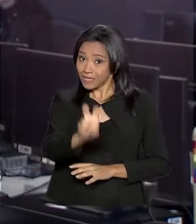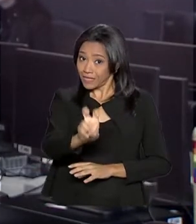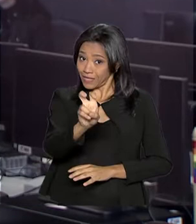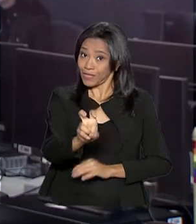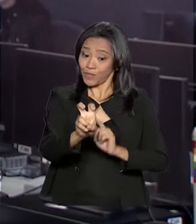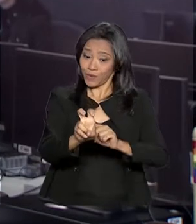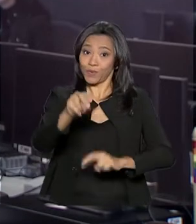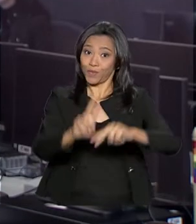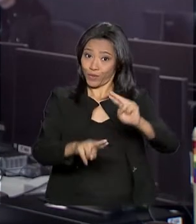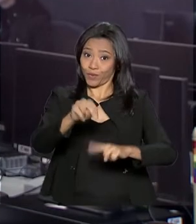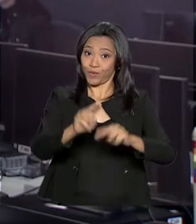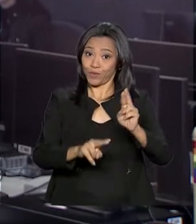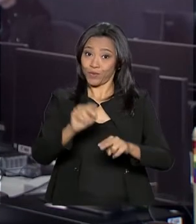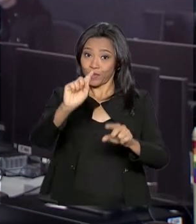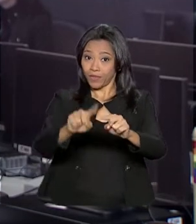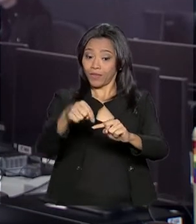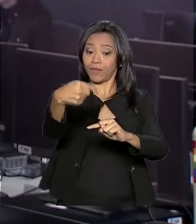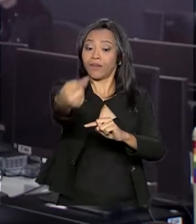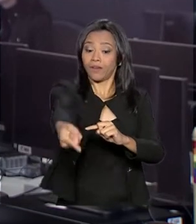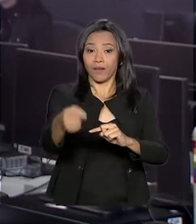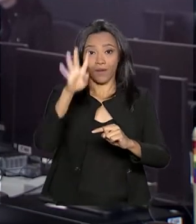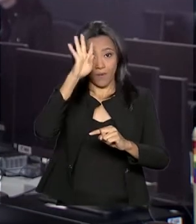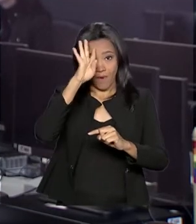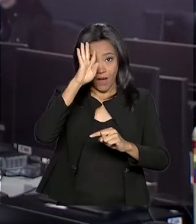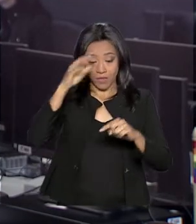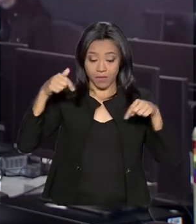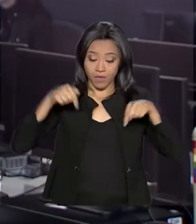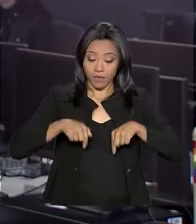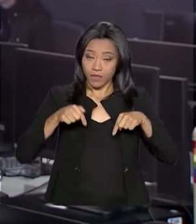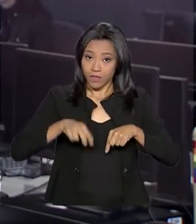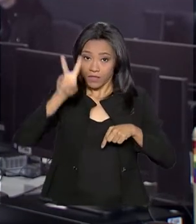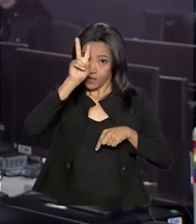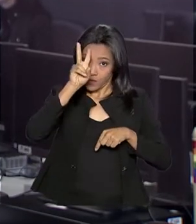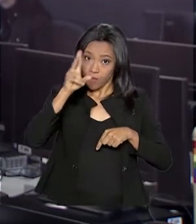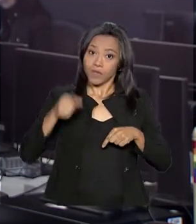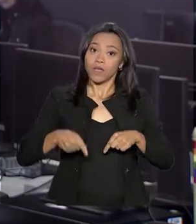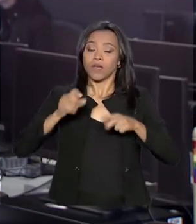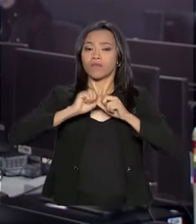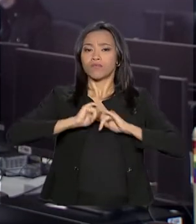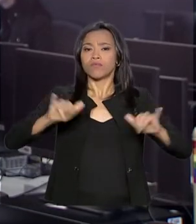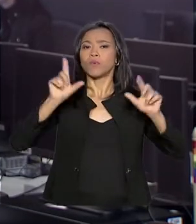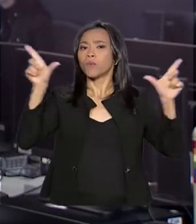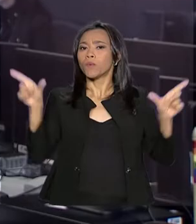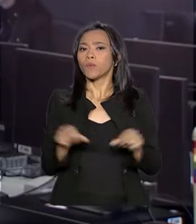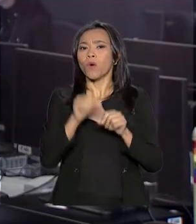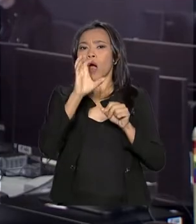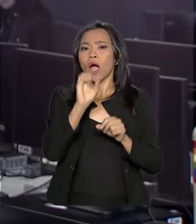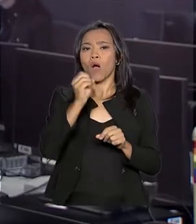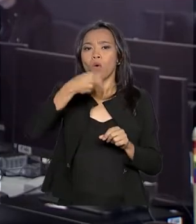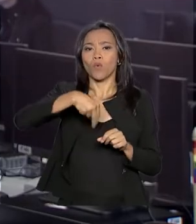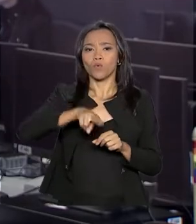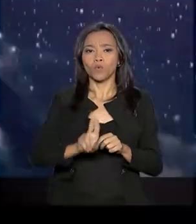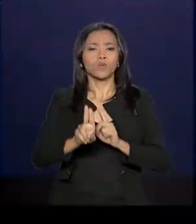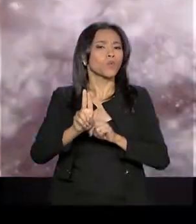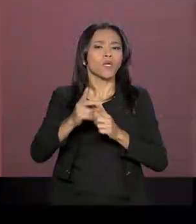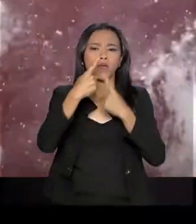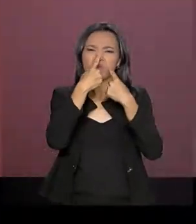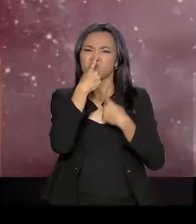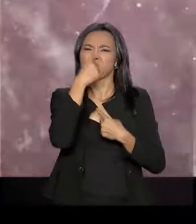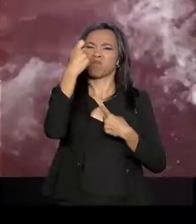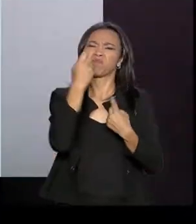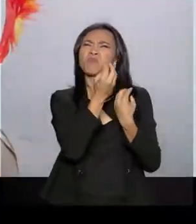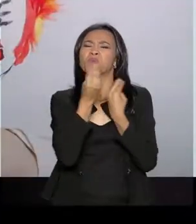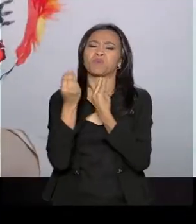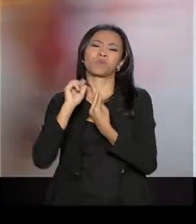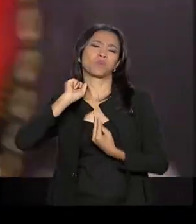quarta-feira, mas a semana toda será dedicada ao tema. Esse ano a Organização das Nações Unidas escolheu como alvo a poluição do ar. É um